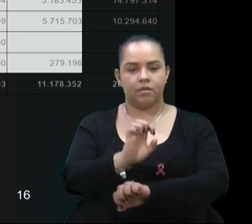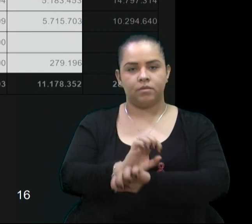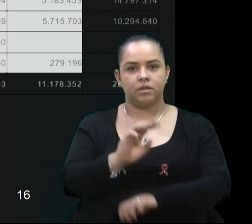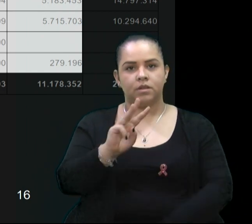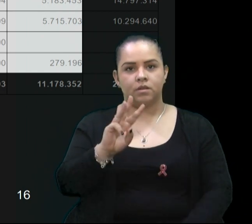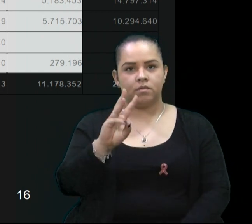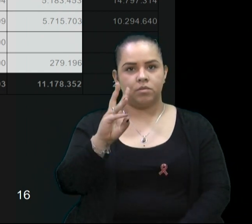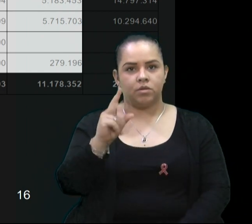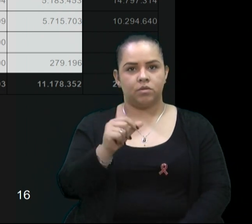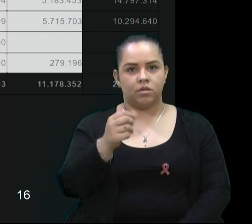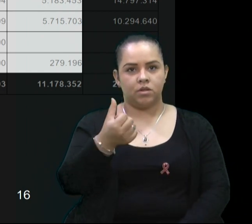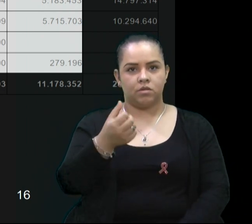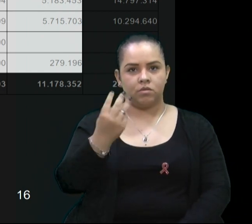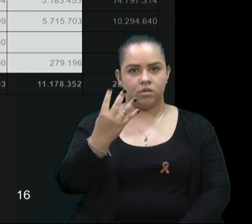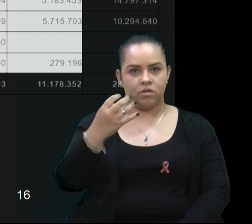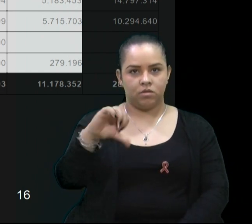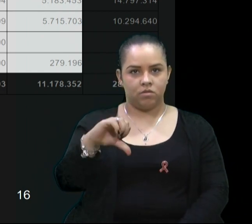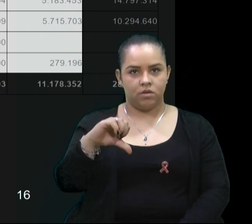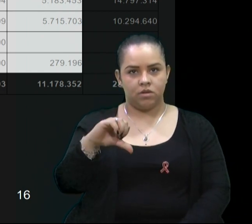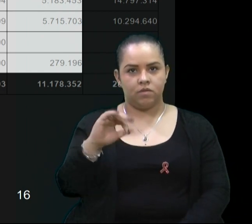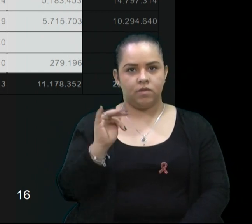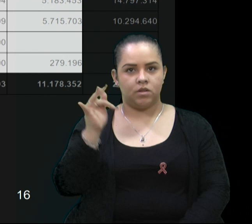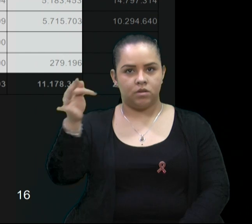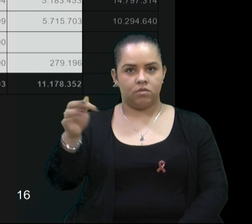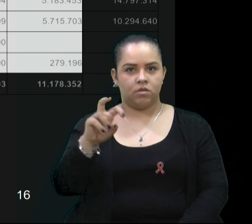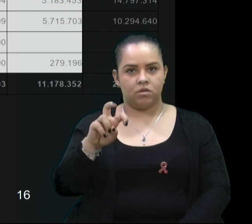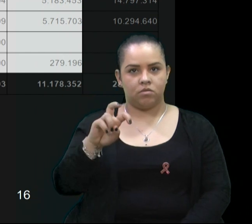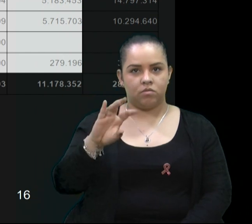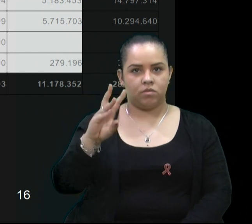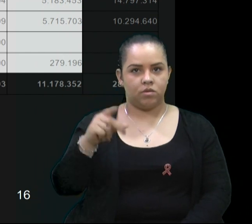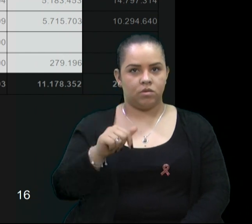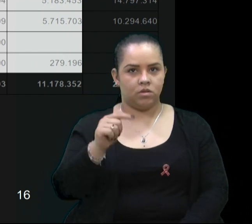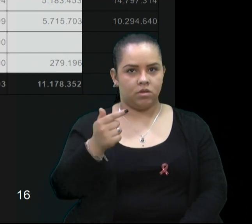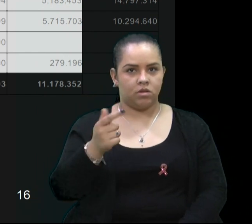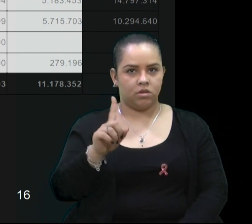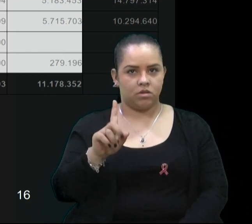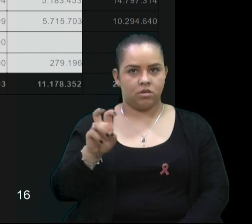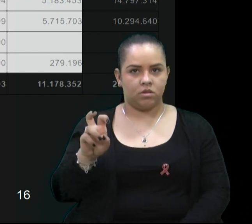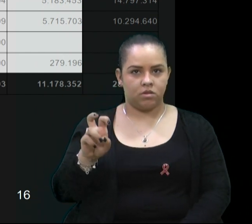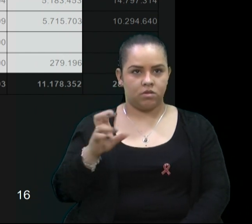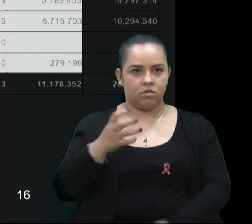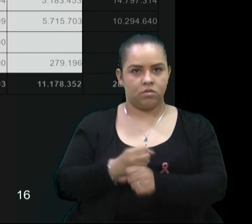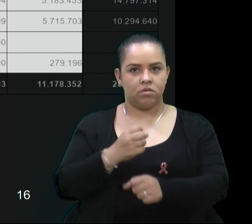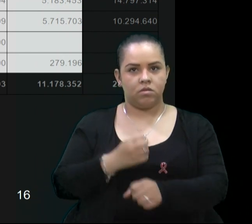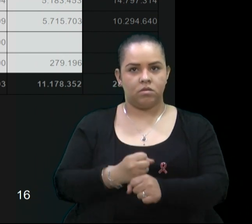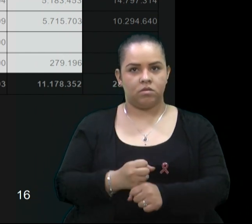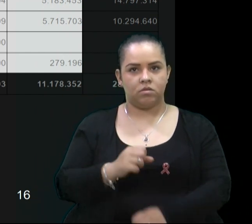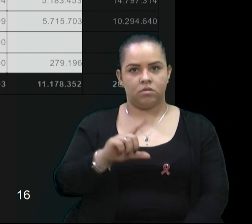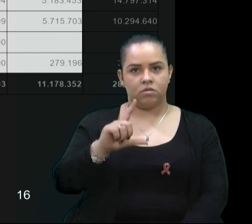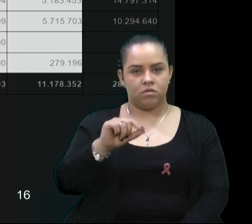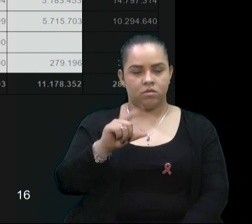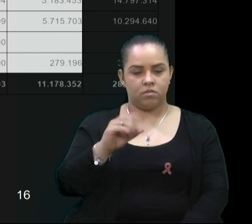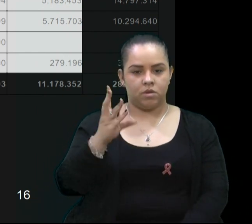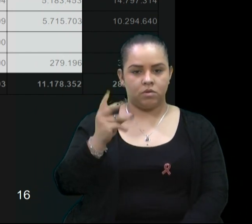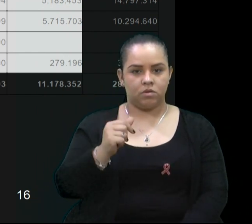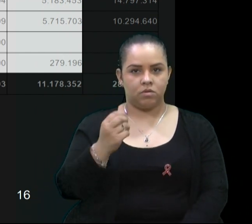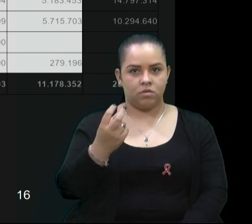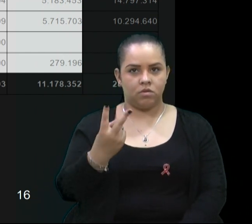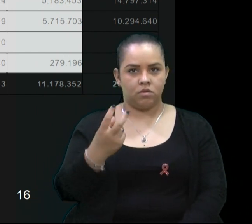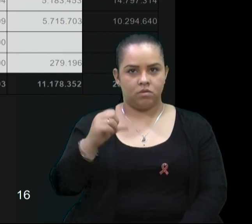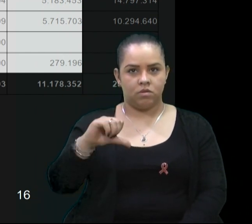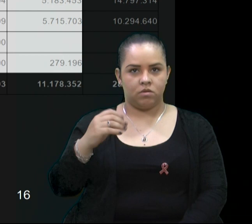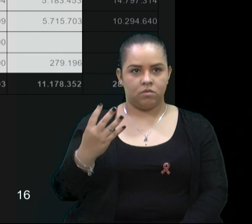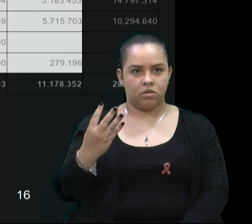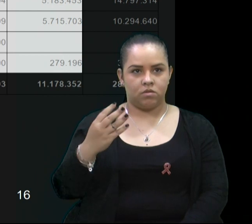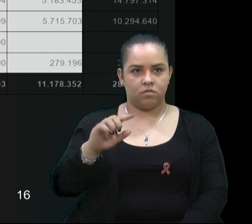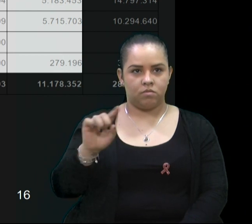.649.000,00, e Federal, 5.715.000,00, totalizando, R 10.294.000